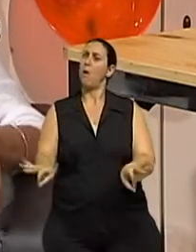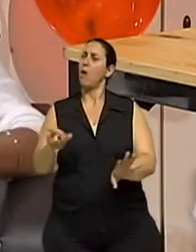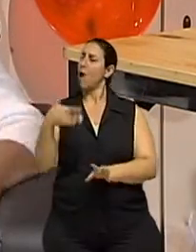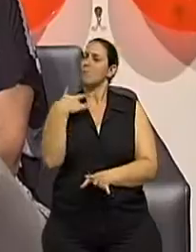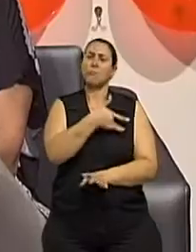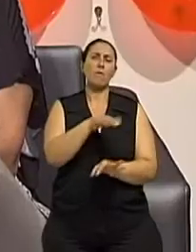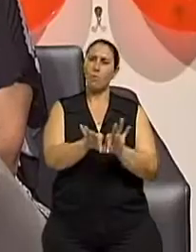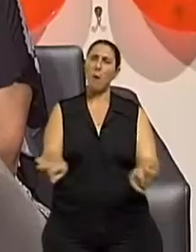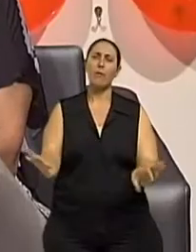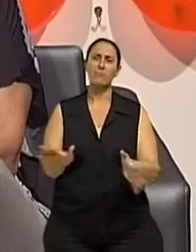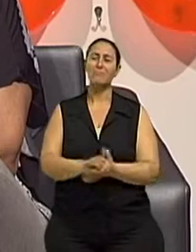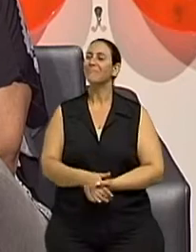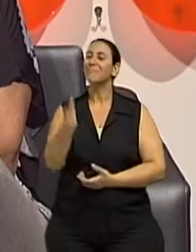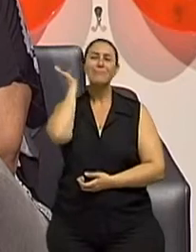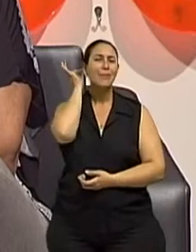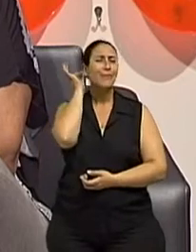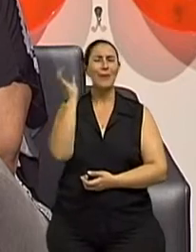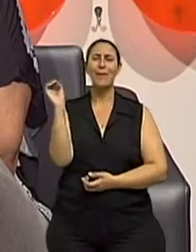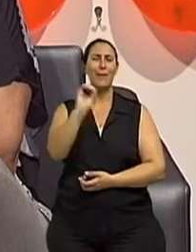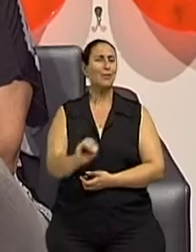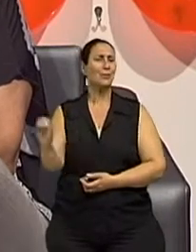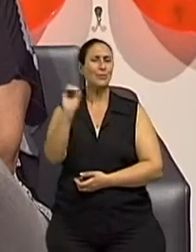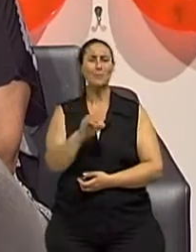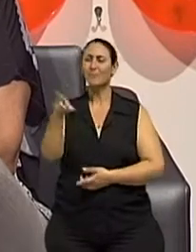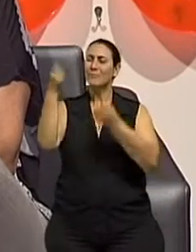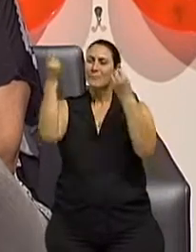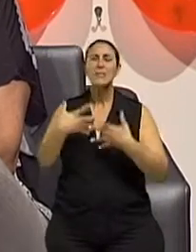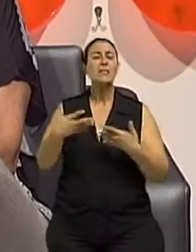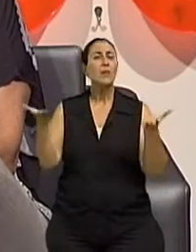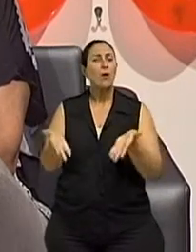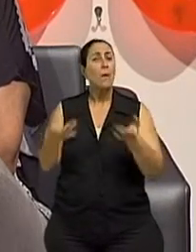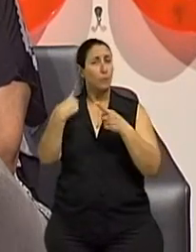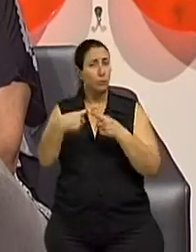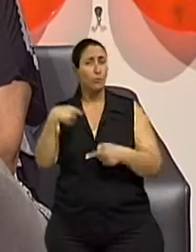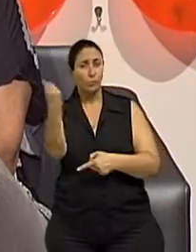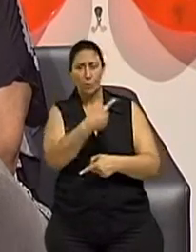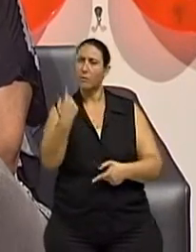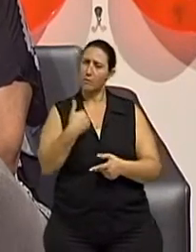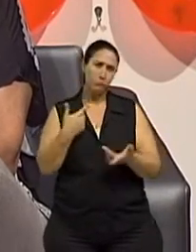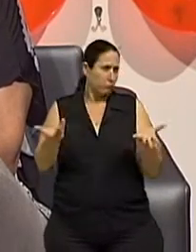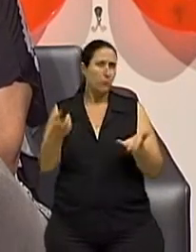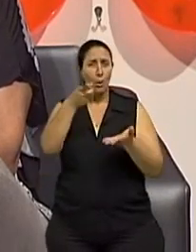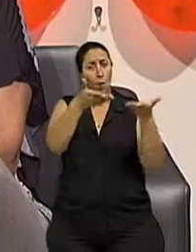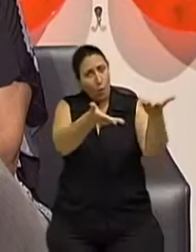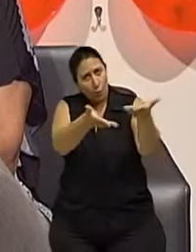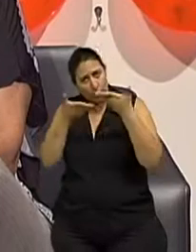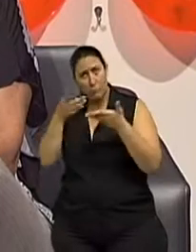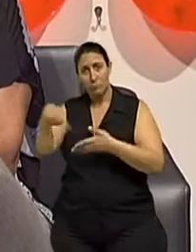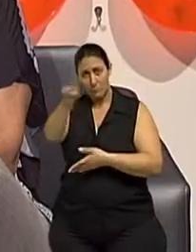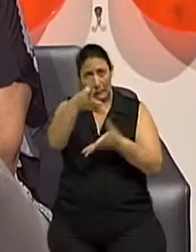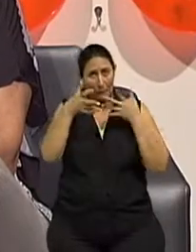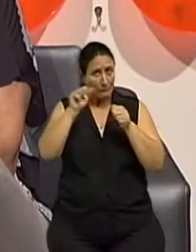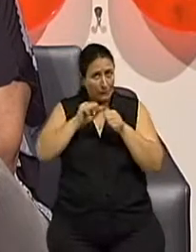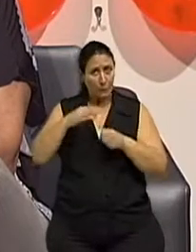Claro, com certeza. Que maravilha de encerramento do programa, né? E é evidente que a gente está convidando todos vocês que estão querendo